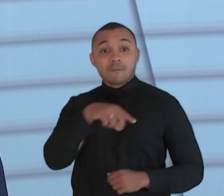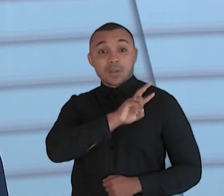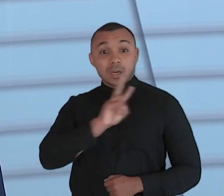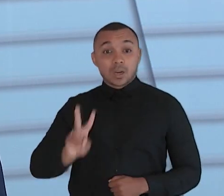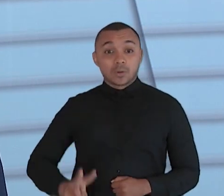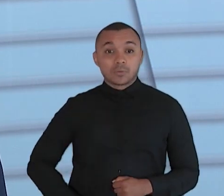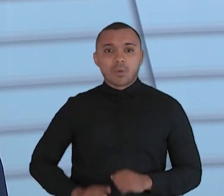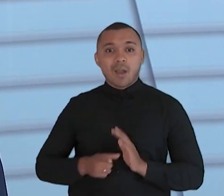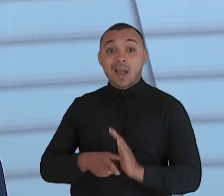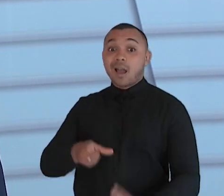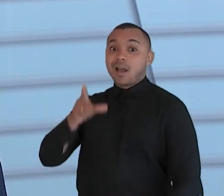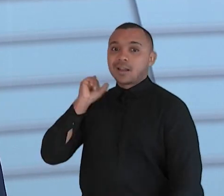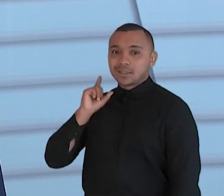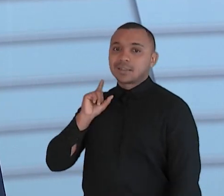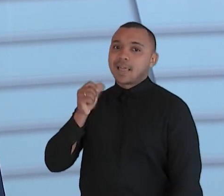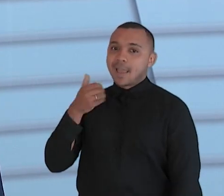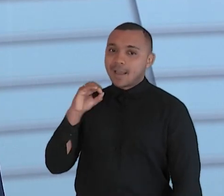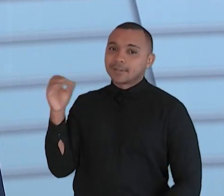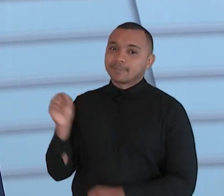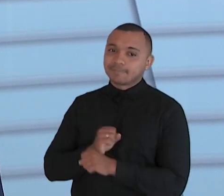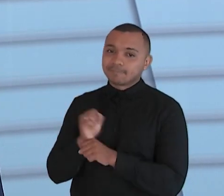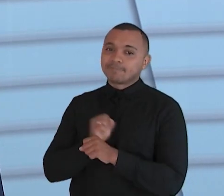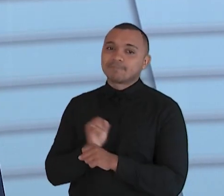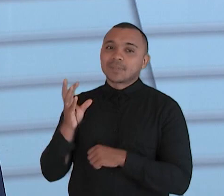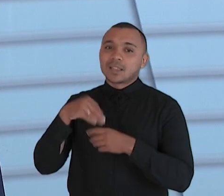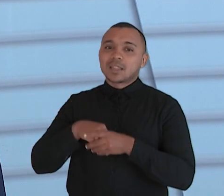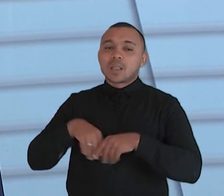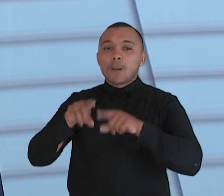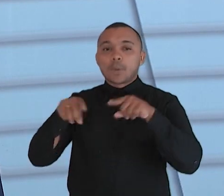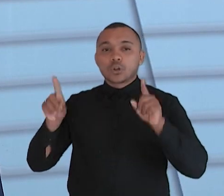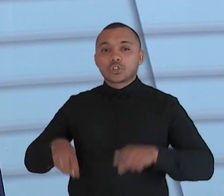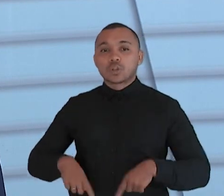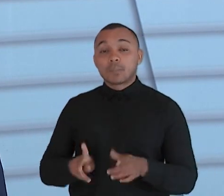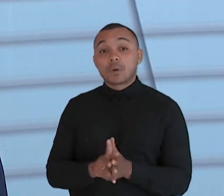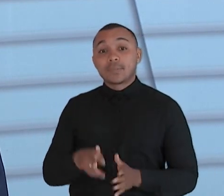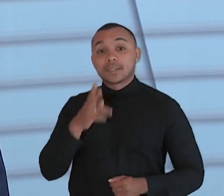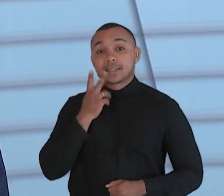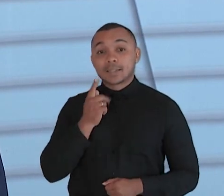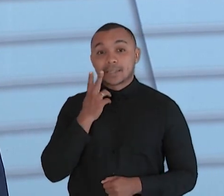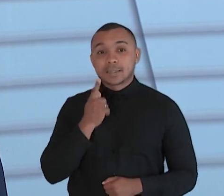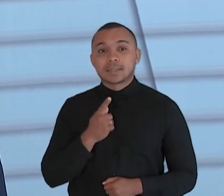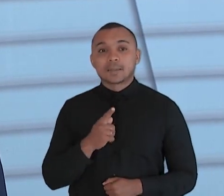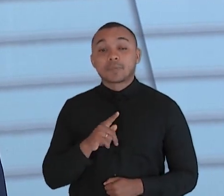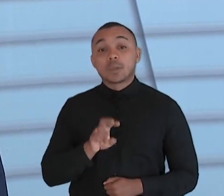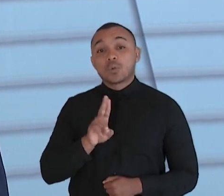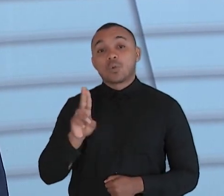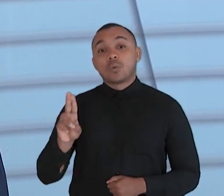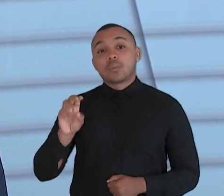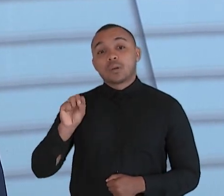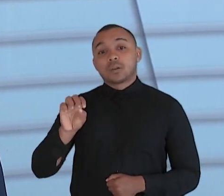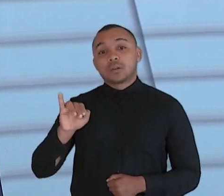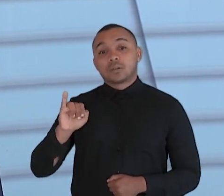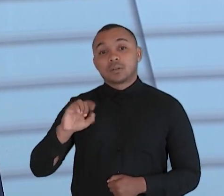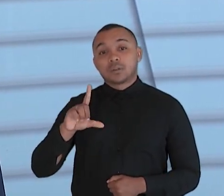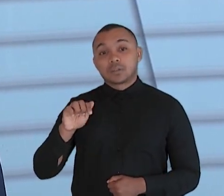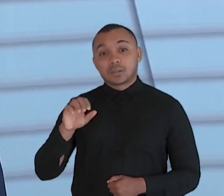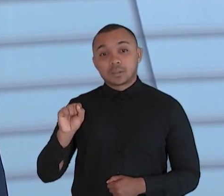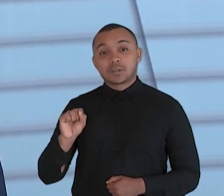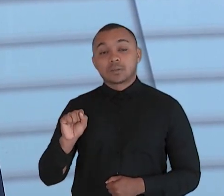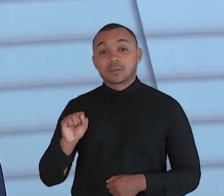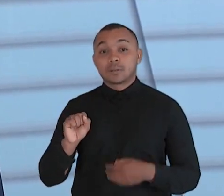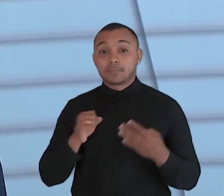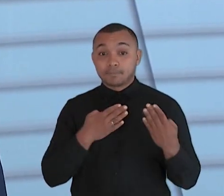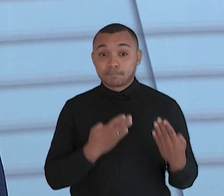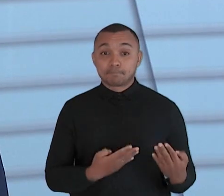trabalhei 10 anos no Desafio Jovem do Ceará. o doutor Silas... Doutor Silas Munguba. Doutor Silas Munguba, que foi o fundador,